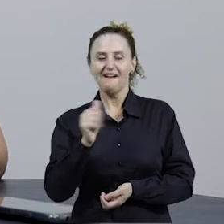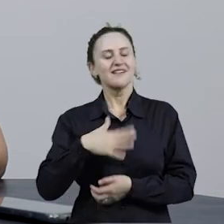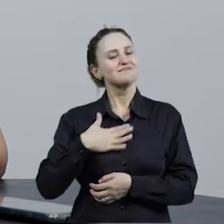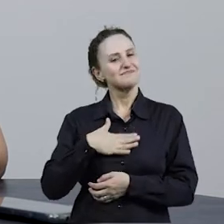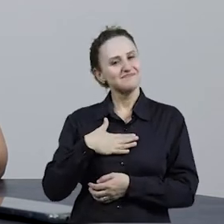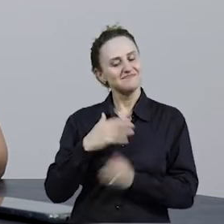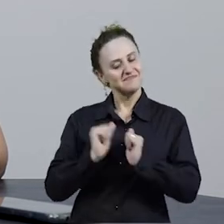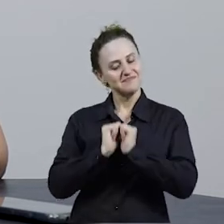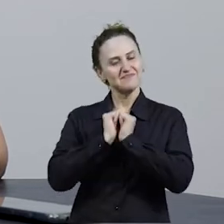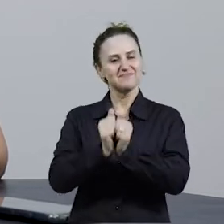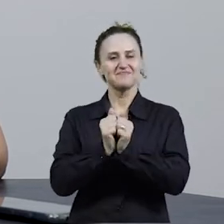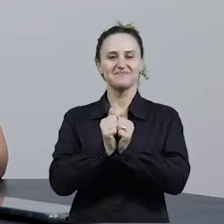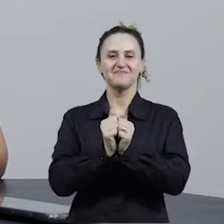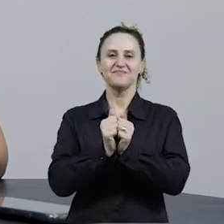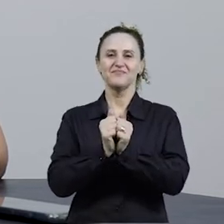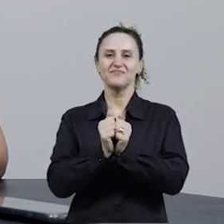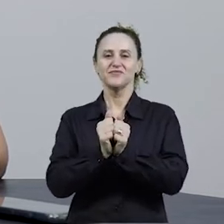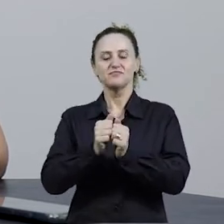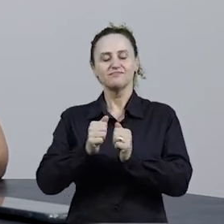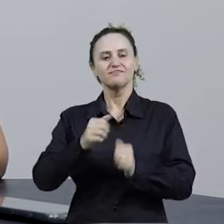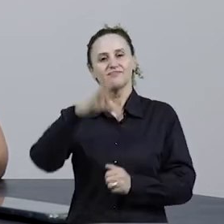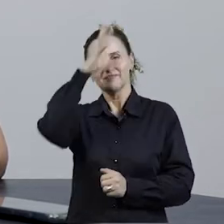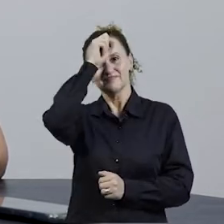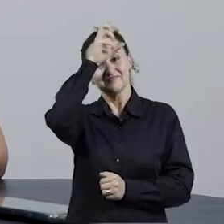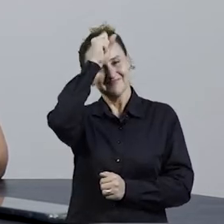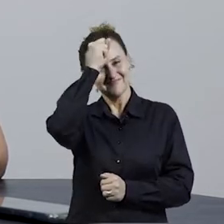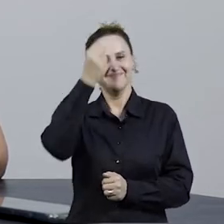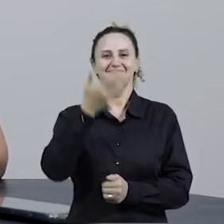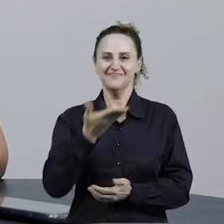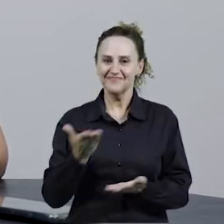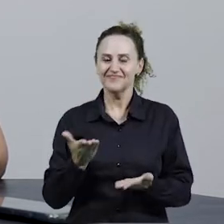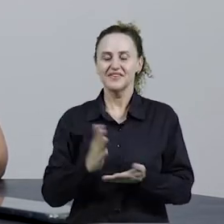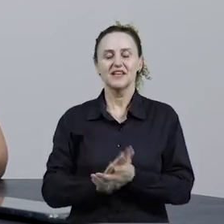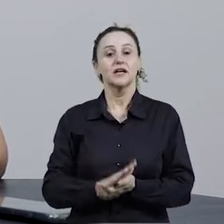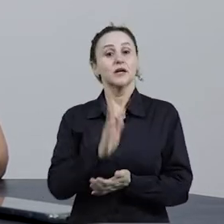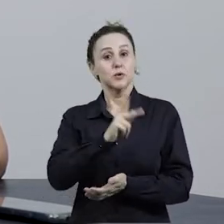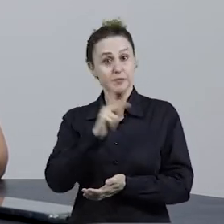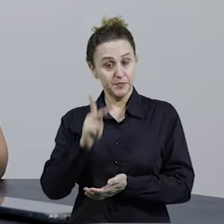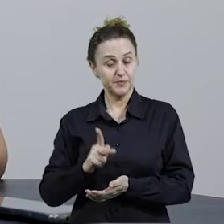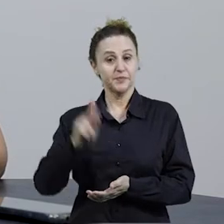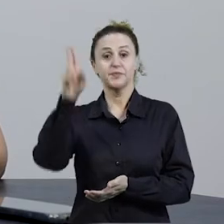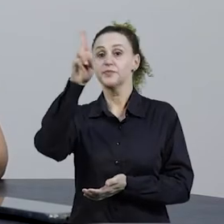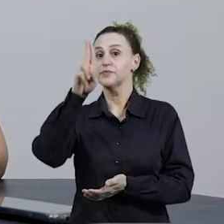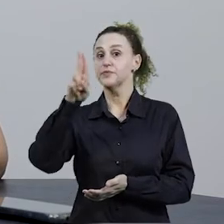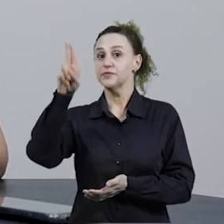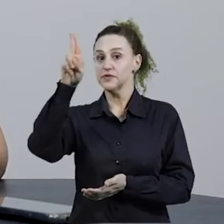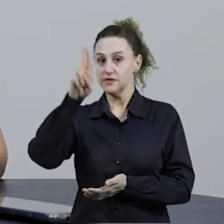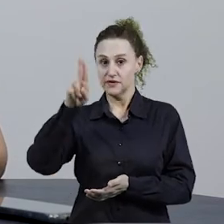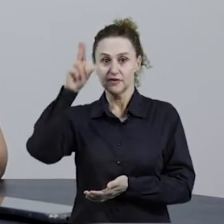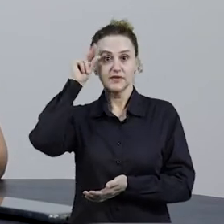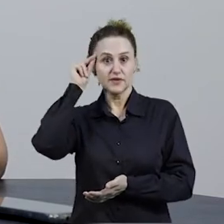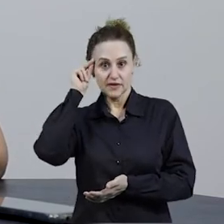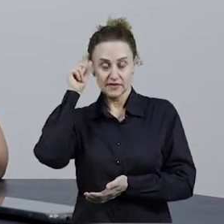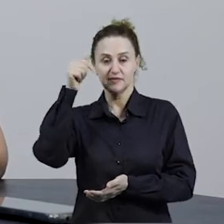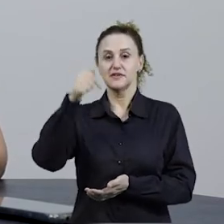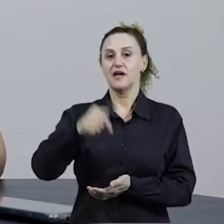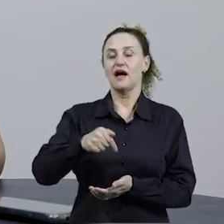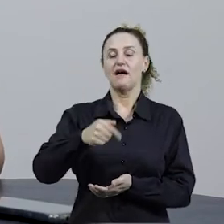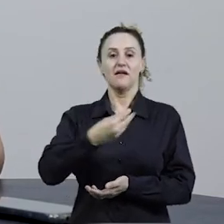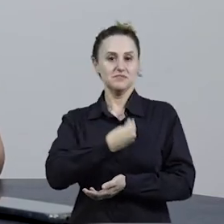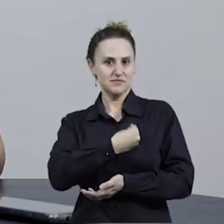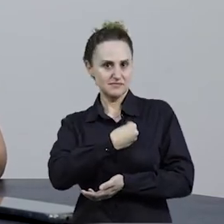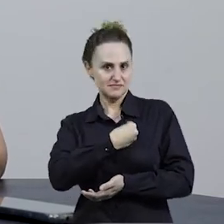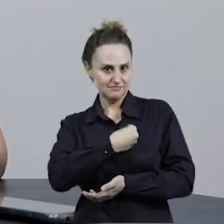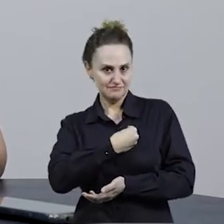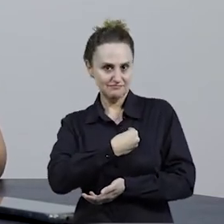conosco aqui nessa caminhada de aprendizagem. Então, eu sou professora aqui na universidade nos cursos presenciais,